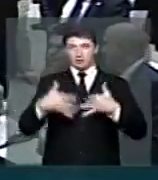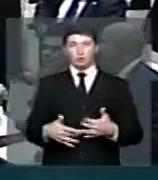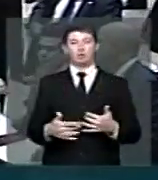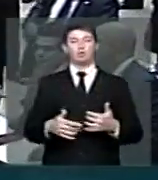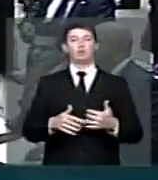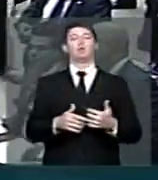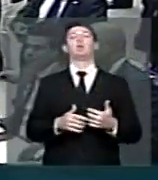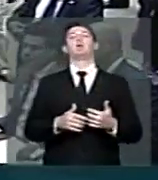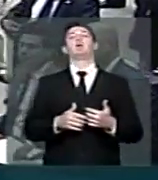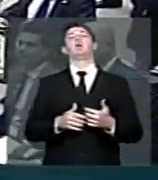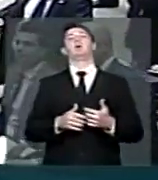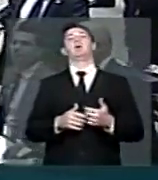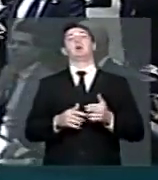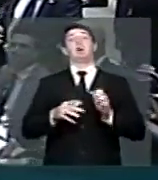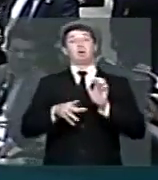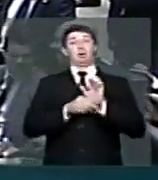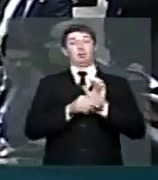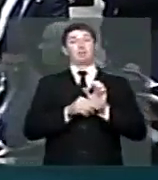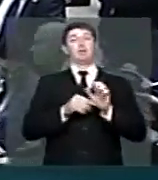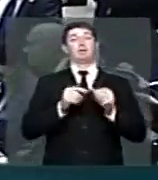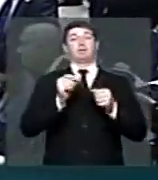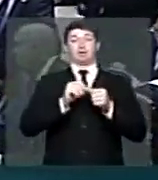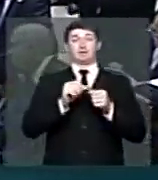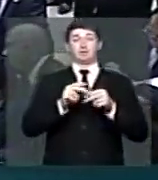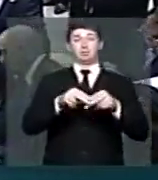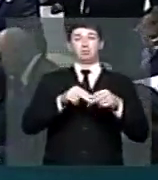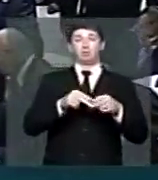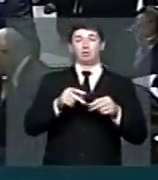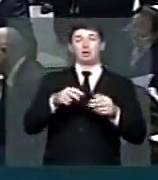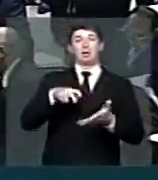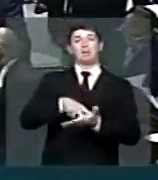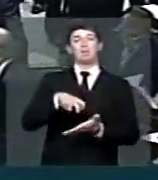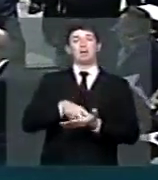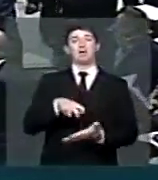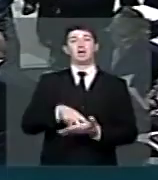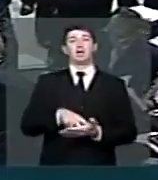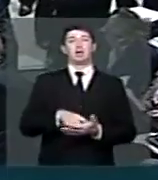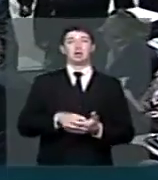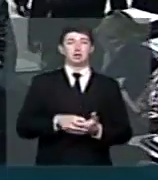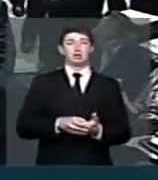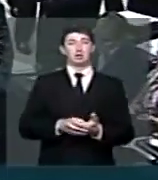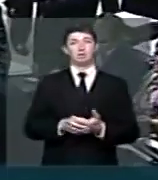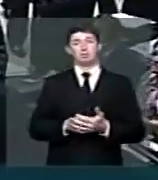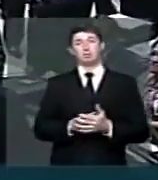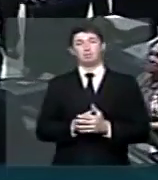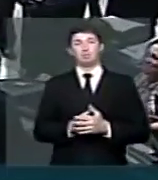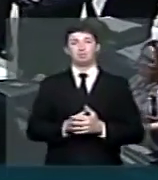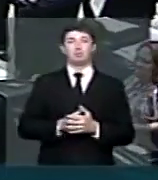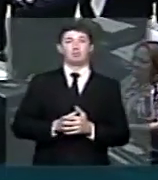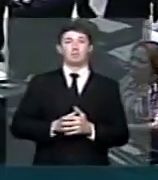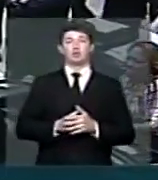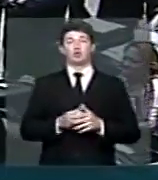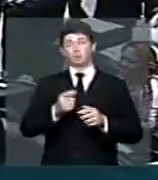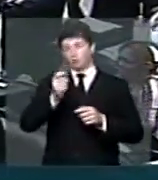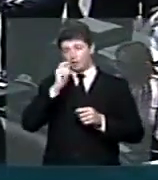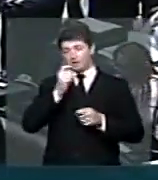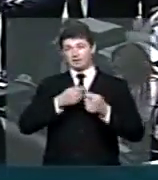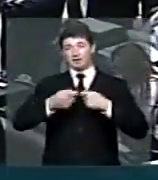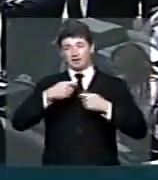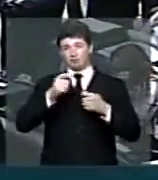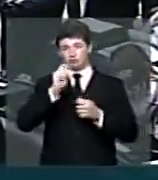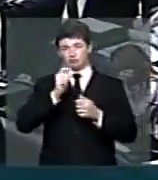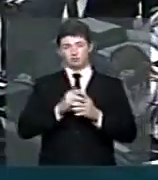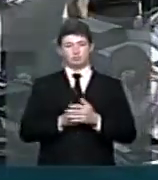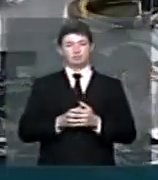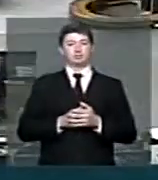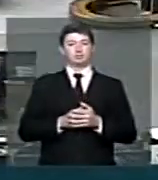uma emenda que deve ser feita em relação à pena para a questão do tráfico. O deputado Givaldo Carimbão,